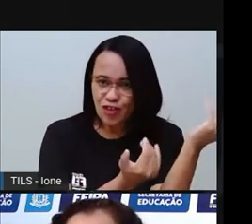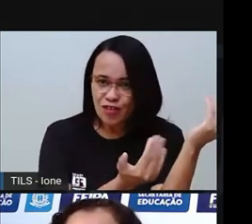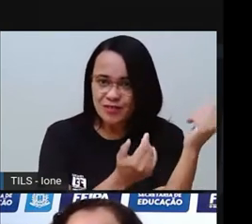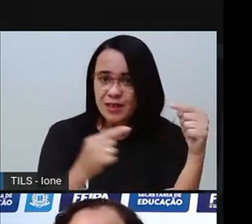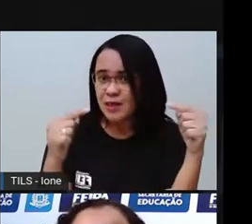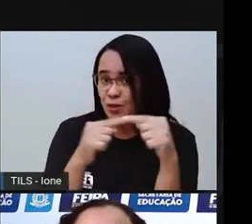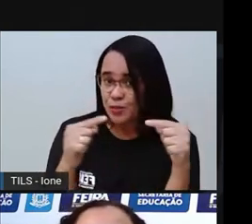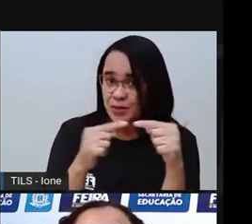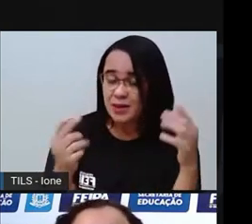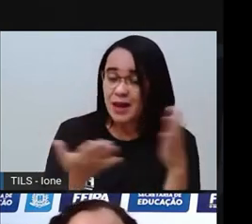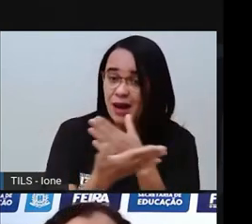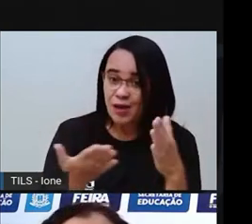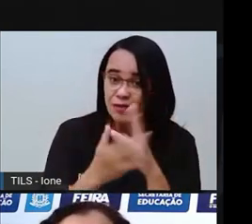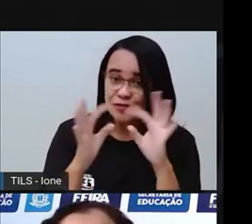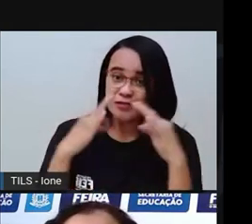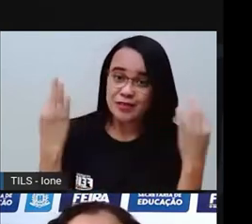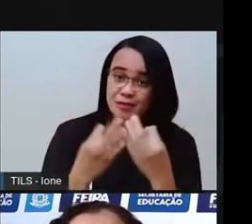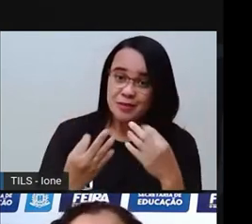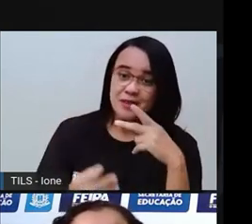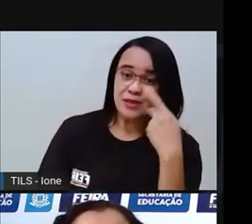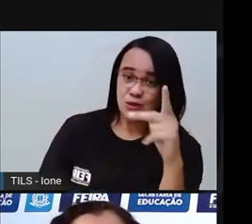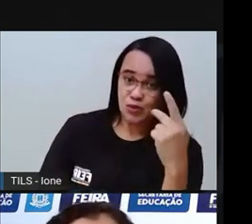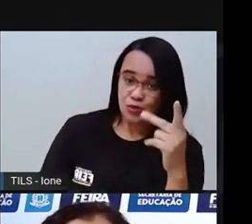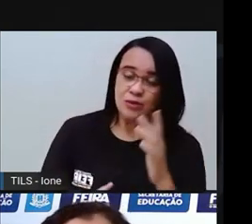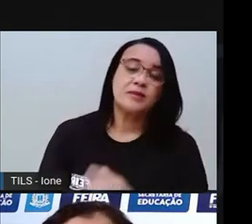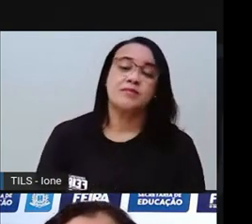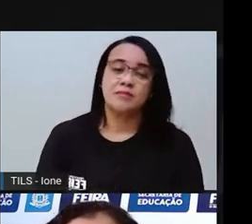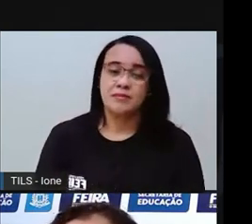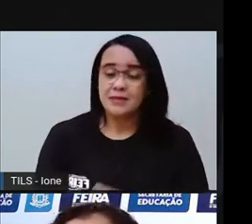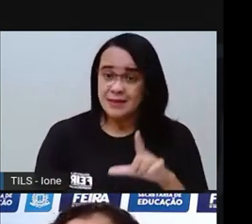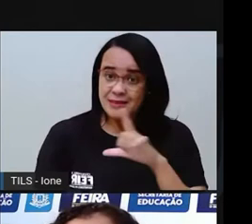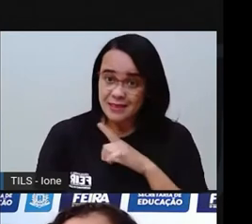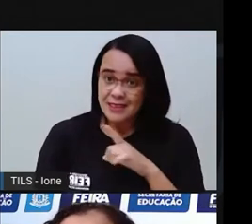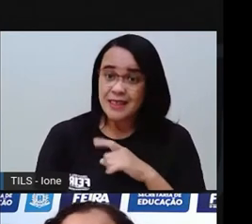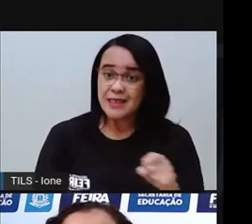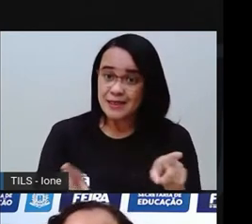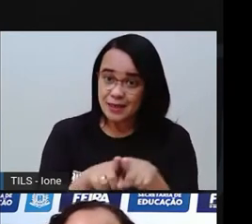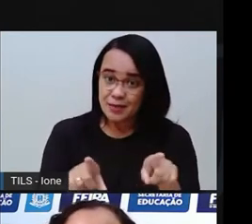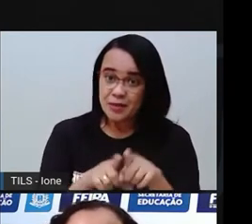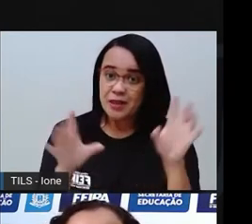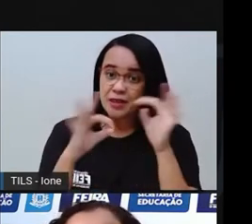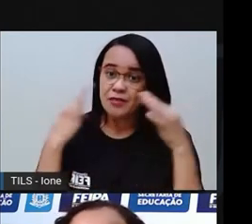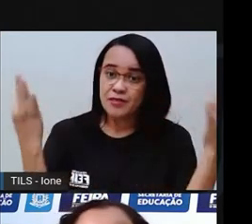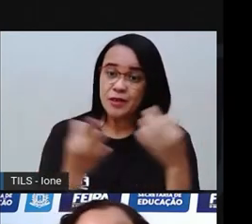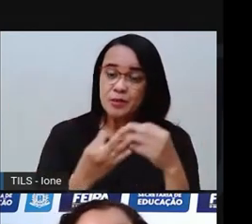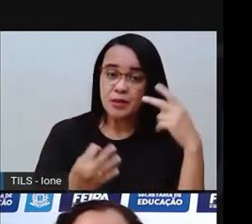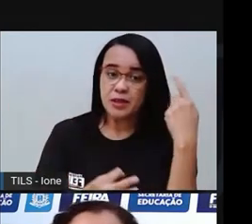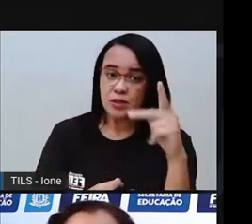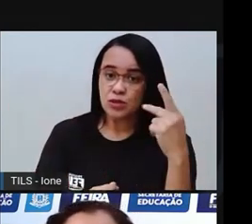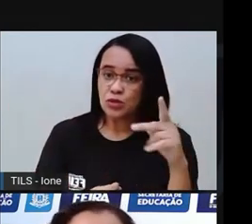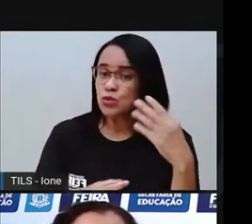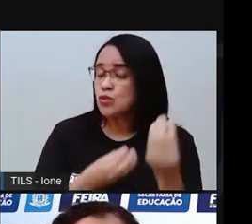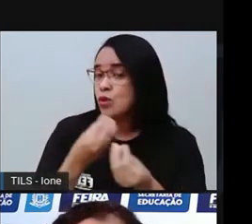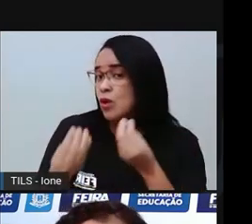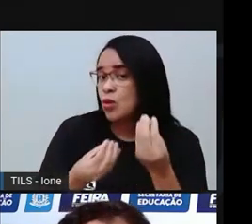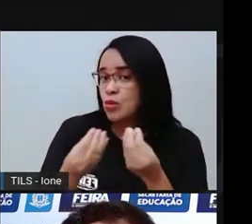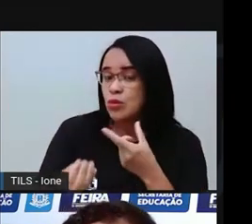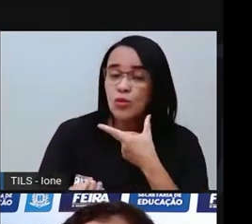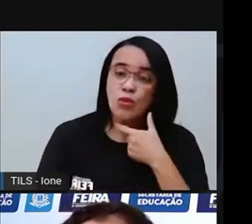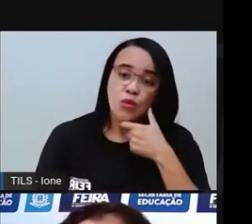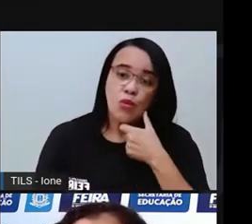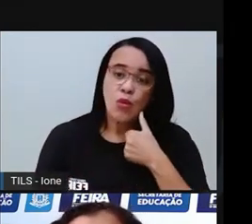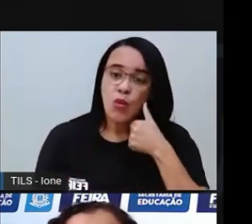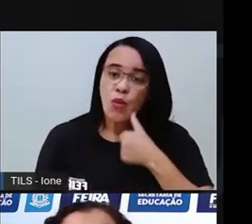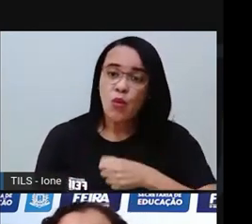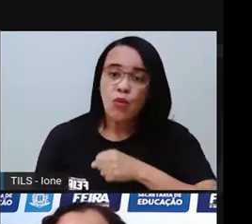Acho que não. Mas a sua família tem uma idosa na sua família? E qual é a posição que ela ocupa? Ela é a sua